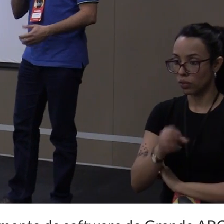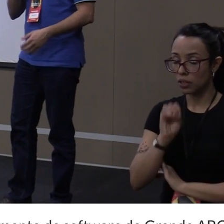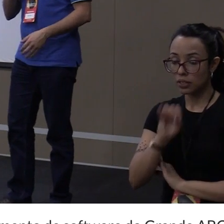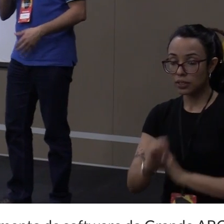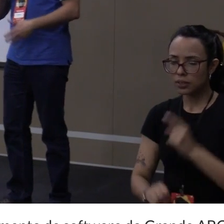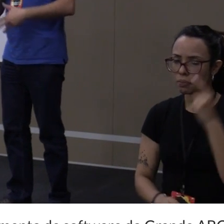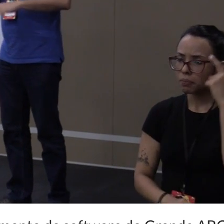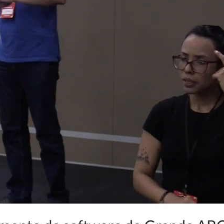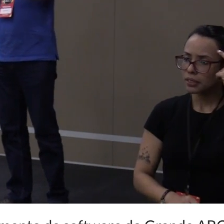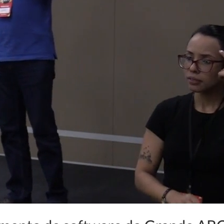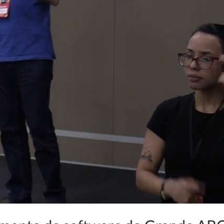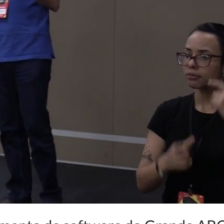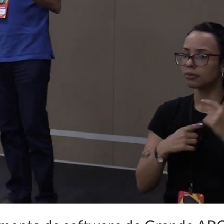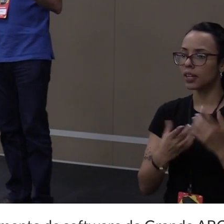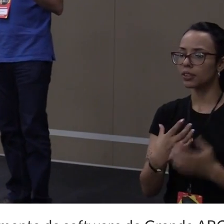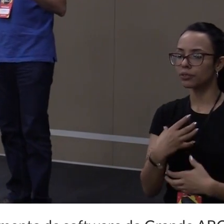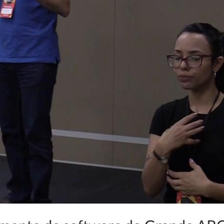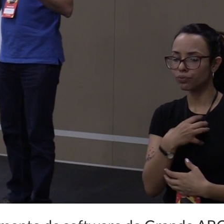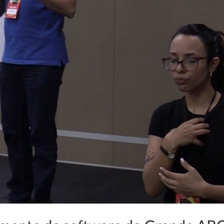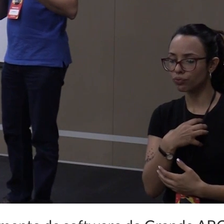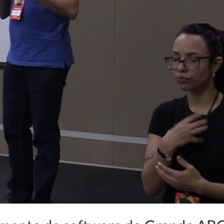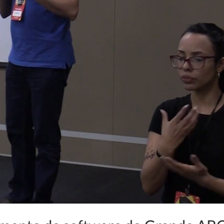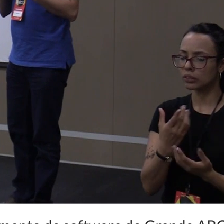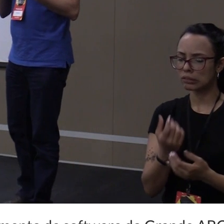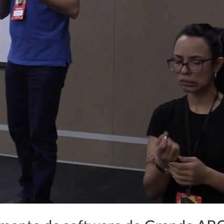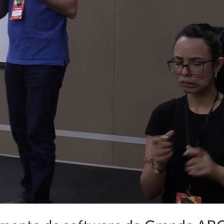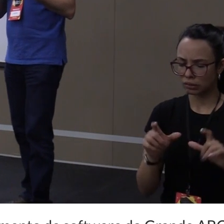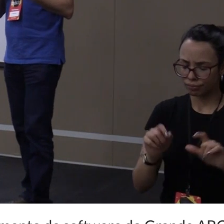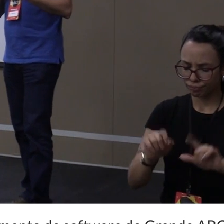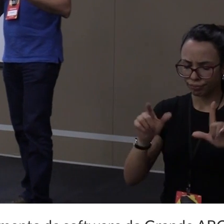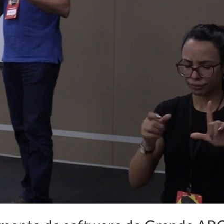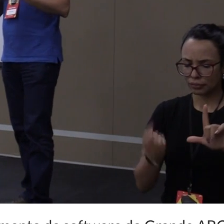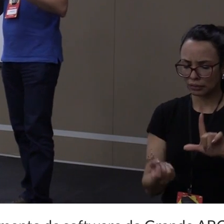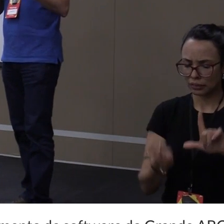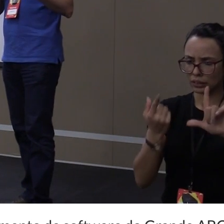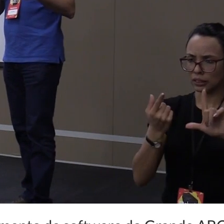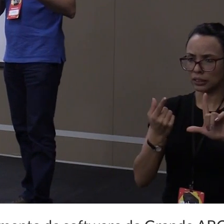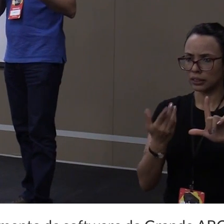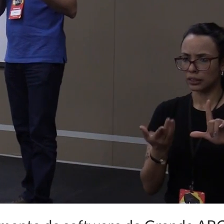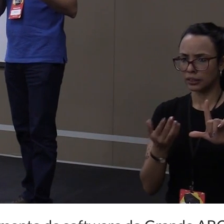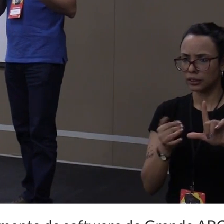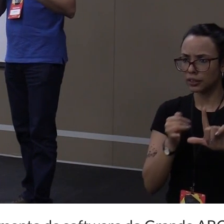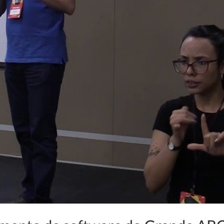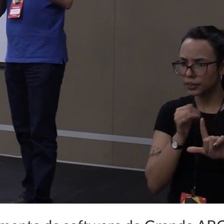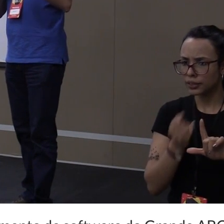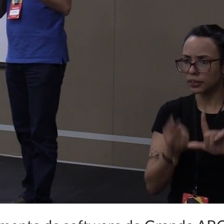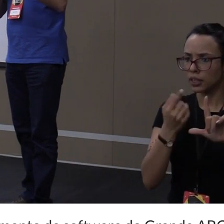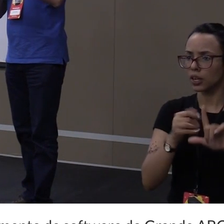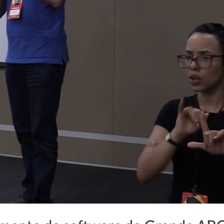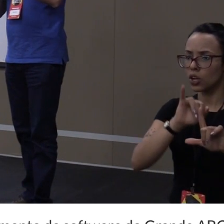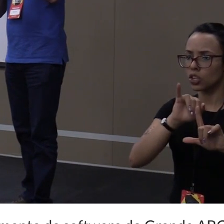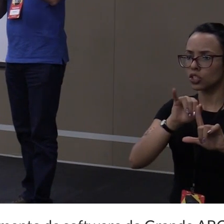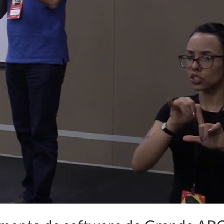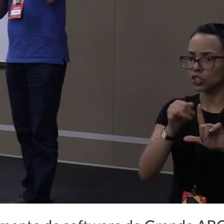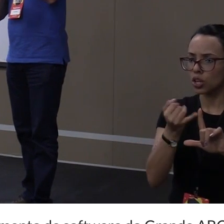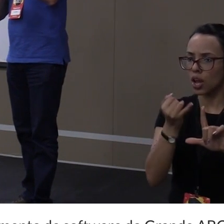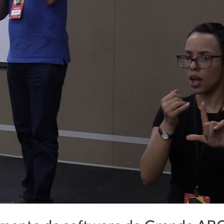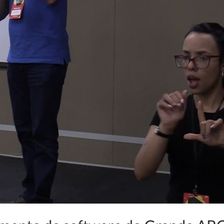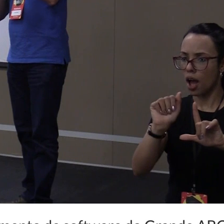formato muito estranho, por exemplo, uma coisa que eu fiz foi o gel JSON, que é um JSON